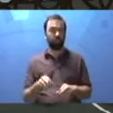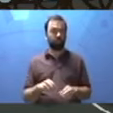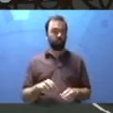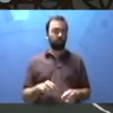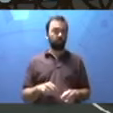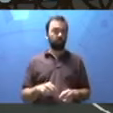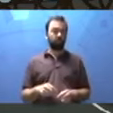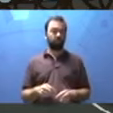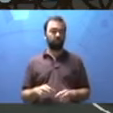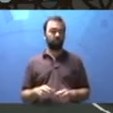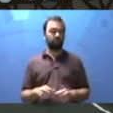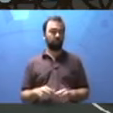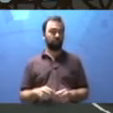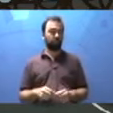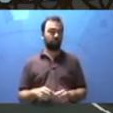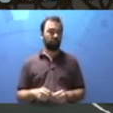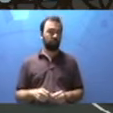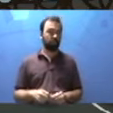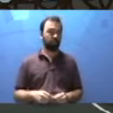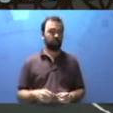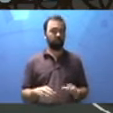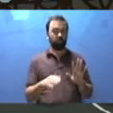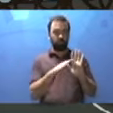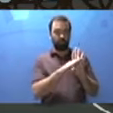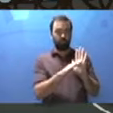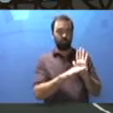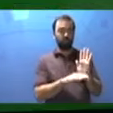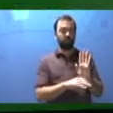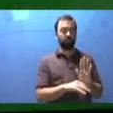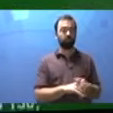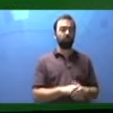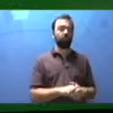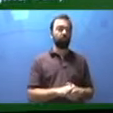e vamos com a professora. Vamos ver a nossa rotina?